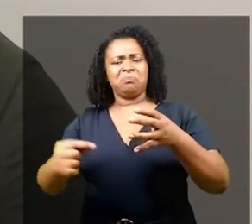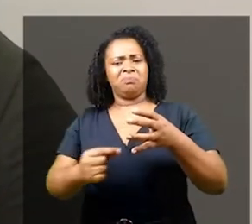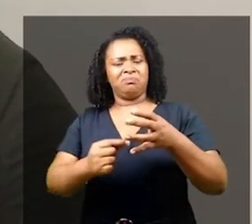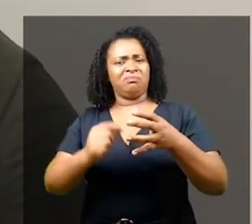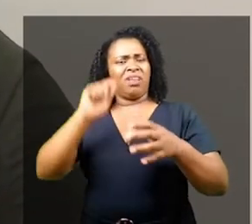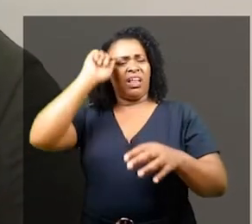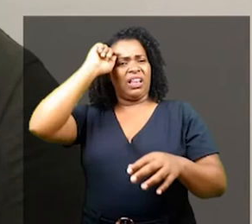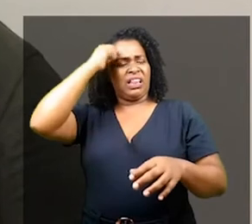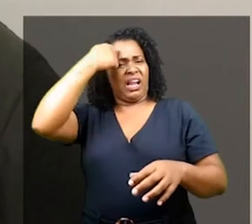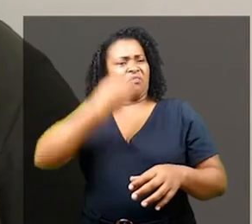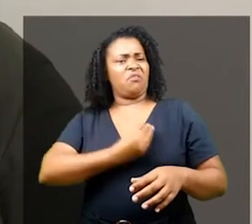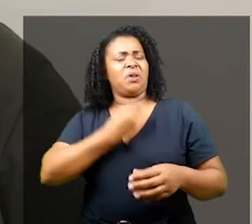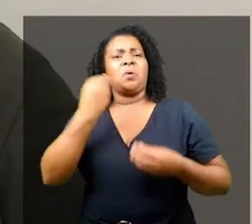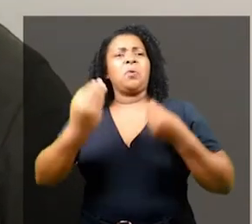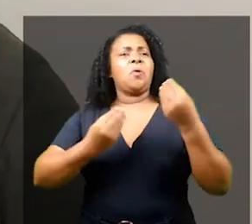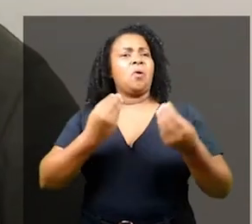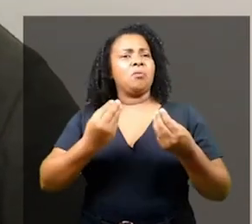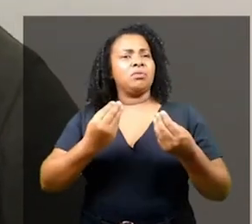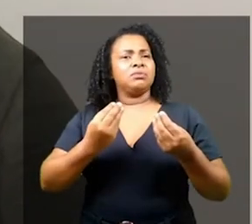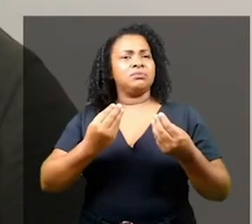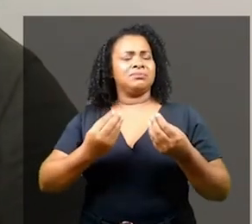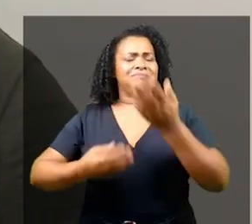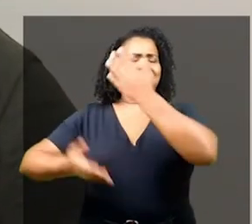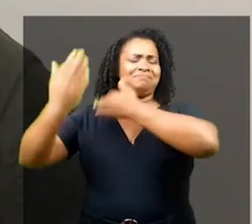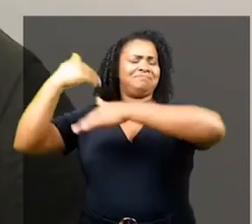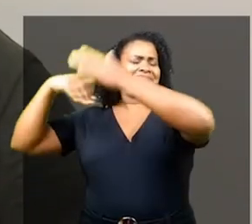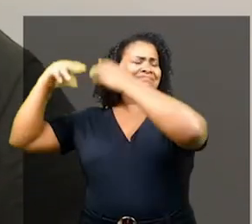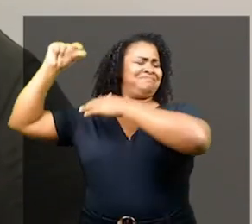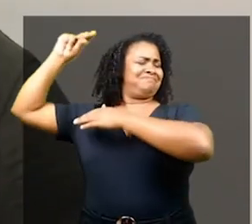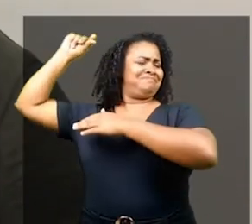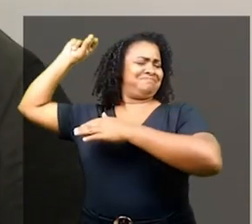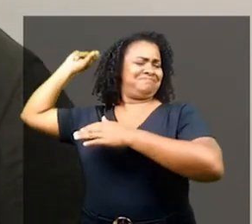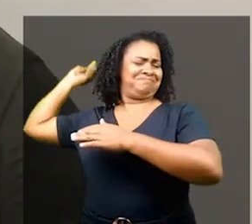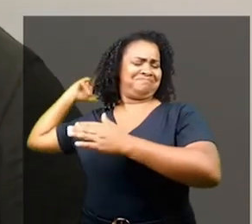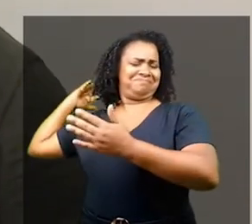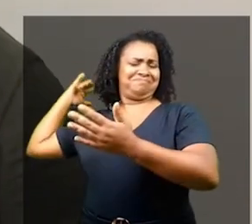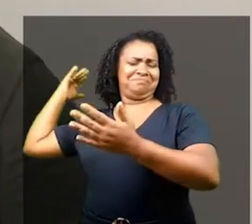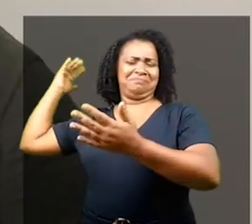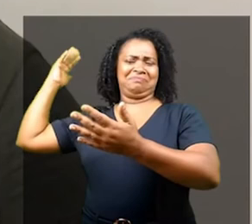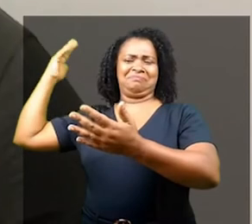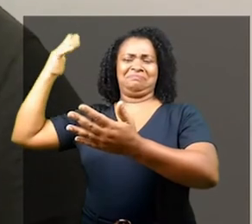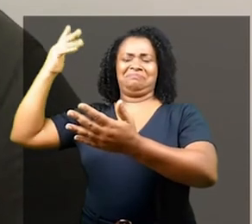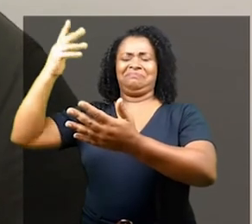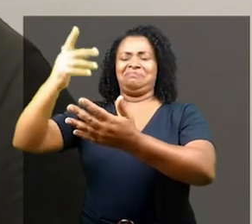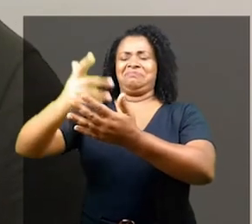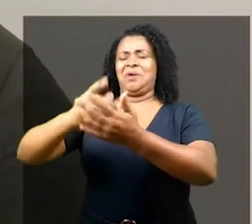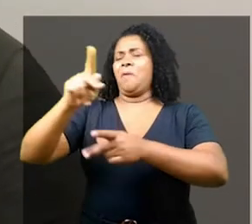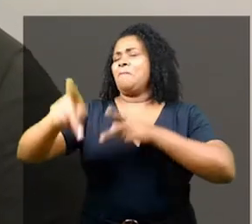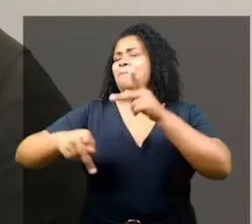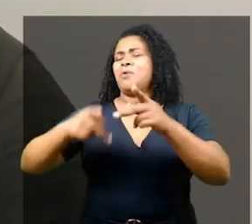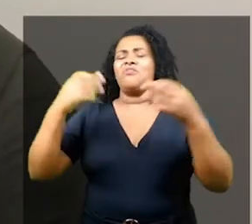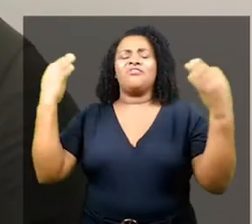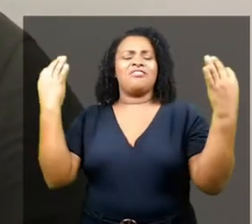mundo. Saber que nós recebemos uma herança poderosa de um povo lindo. Pertencer a uma